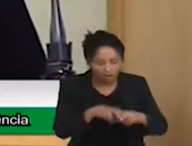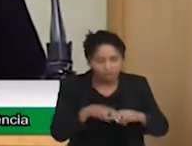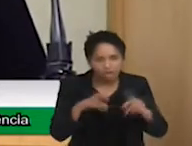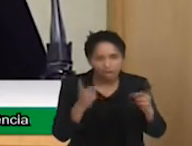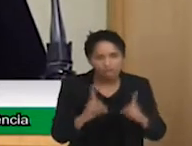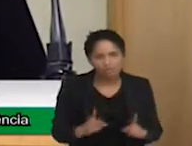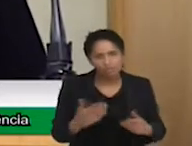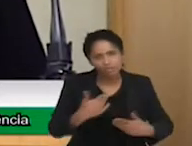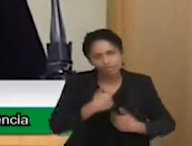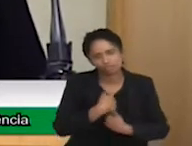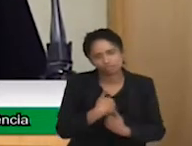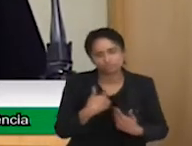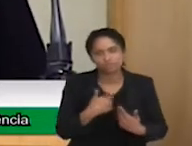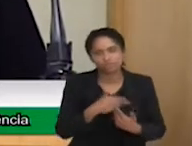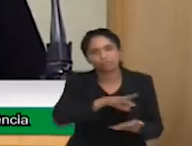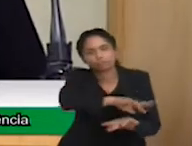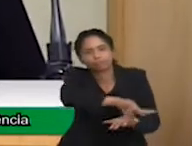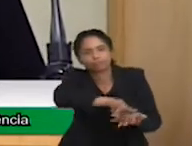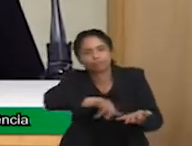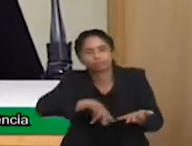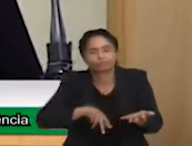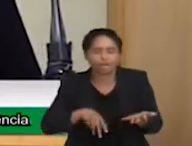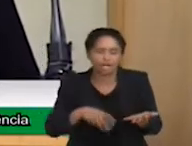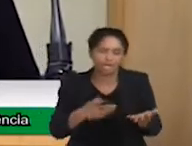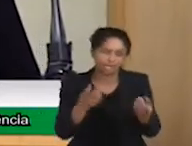porque sobreviver já é difícil demais.